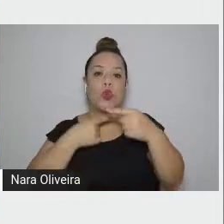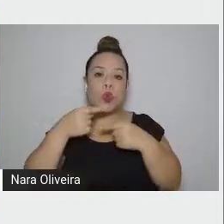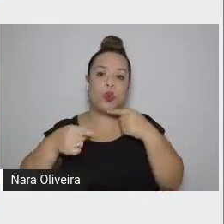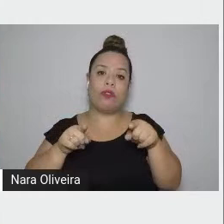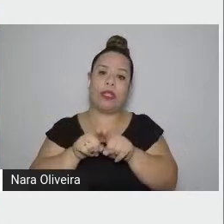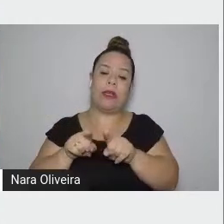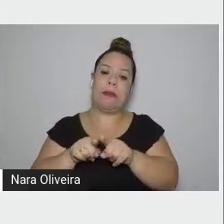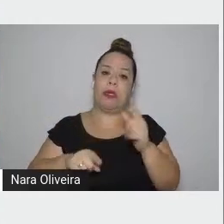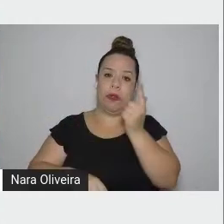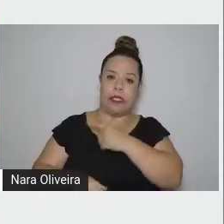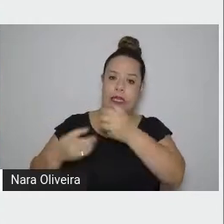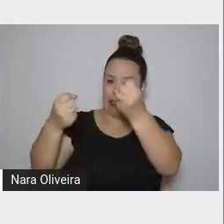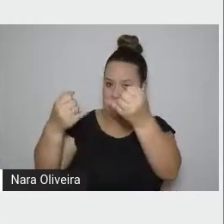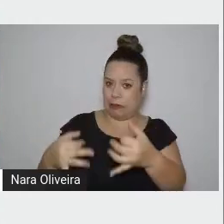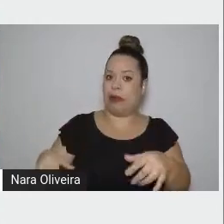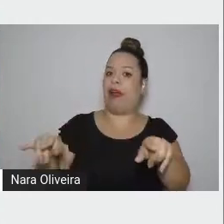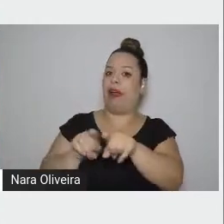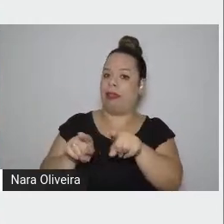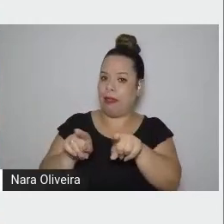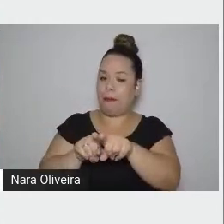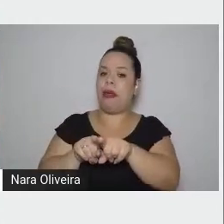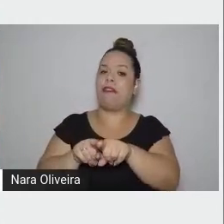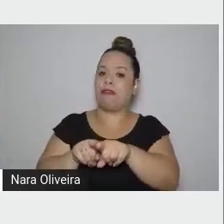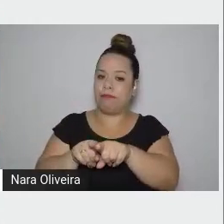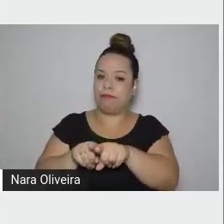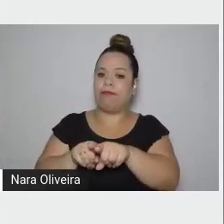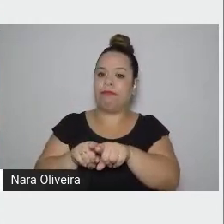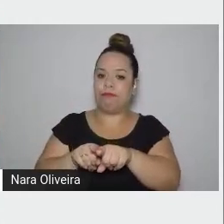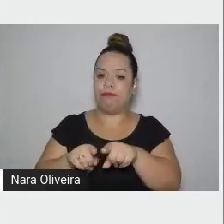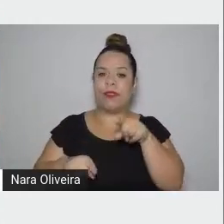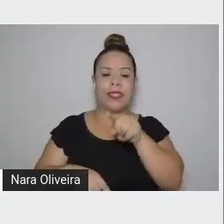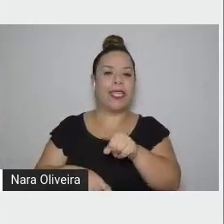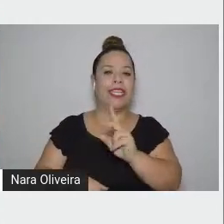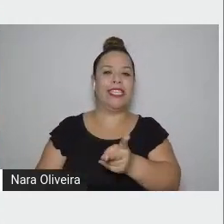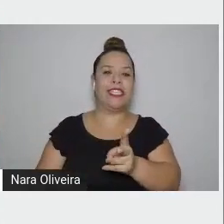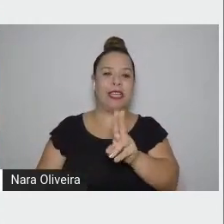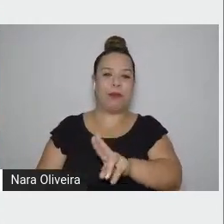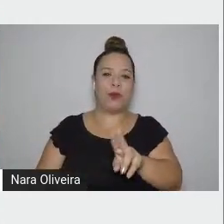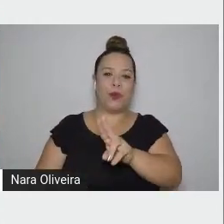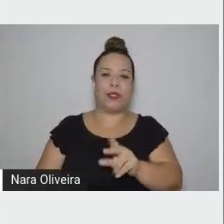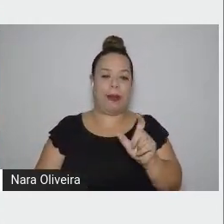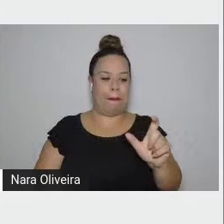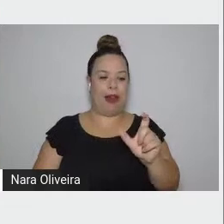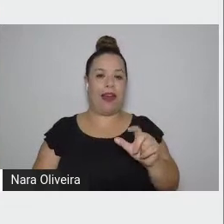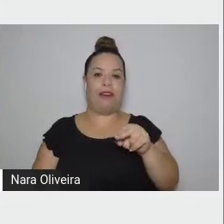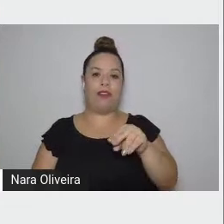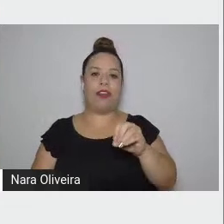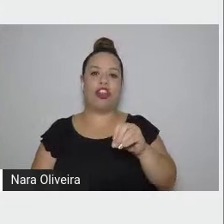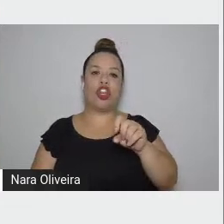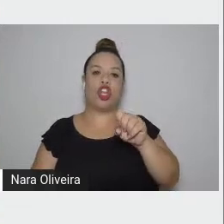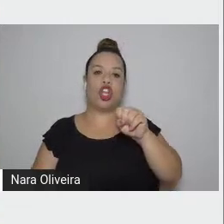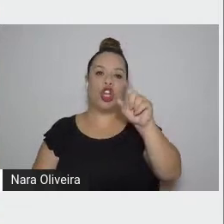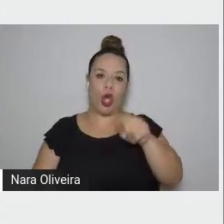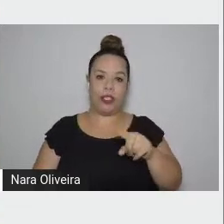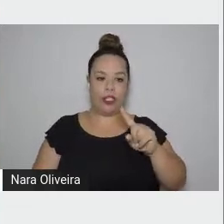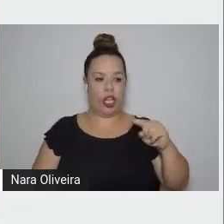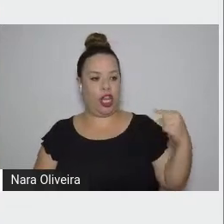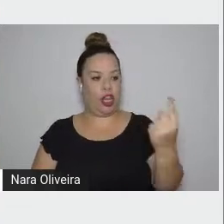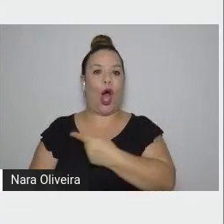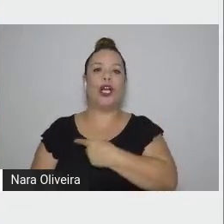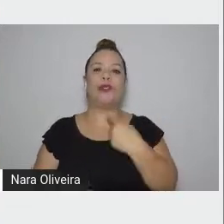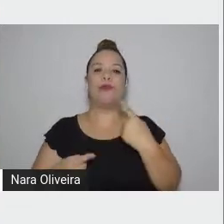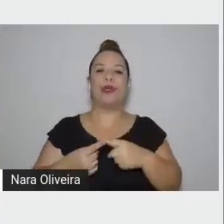pedindo o leitor deve estar do nós, ele usa muito nós, que inclui o narrador e o leitor.